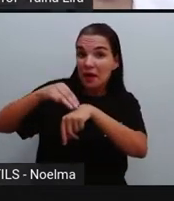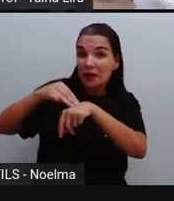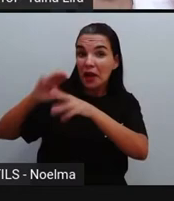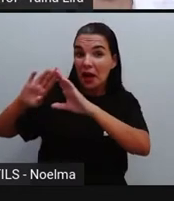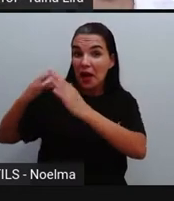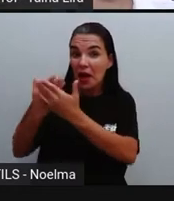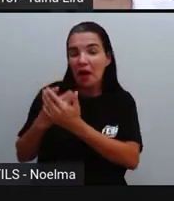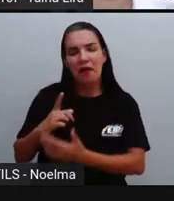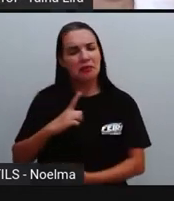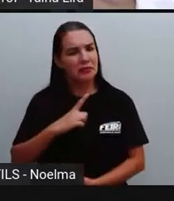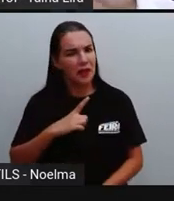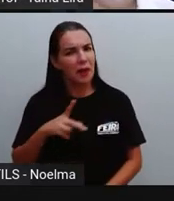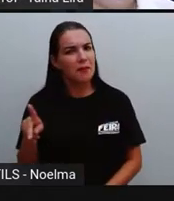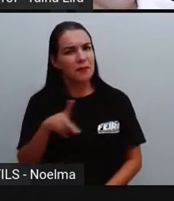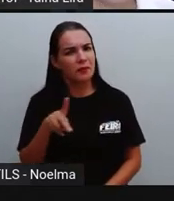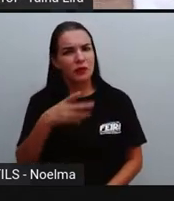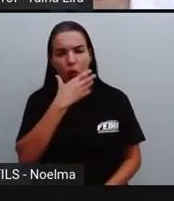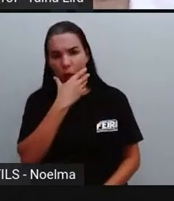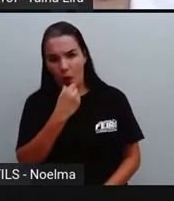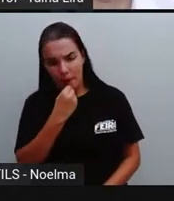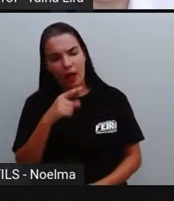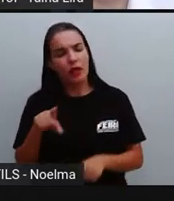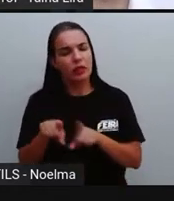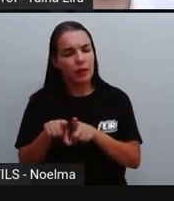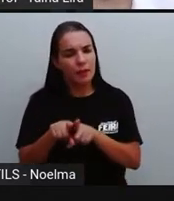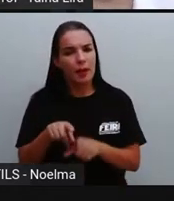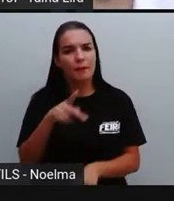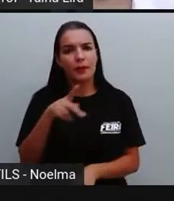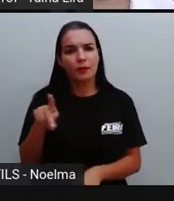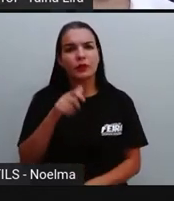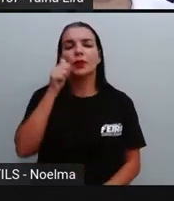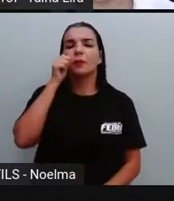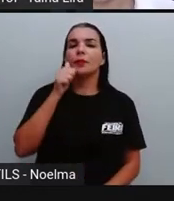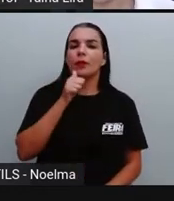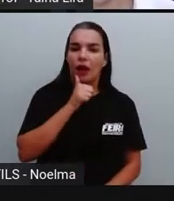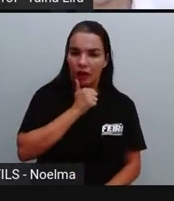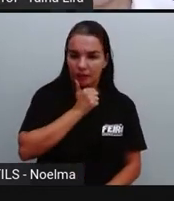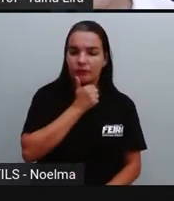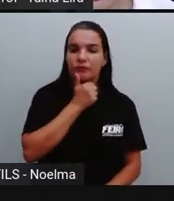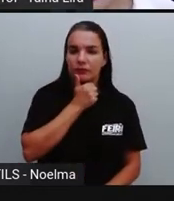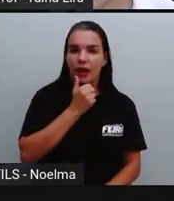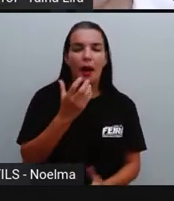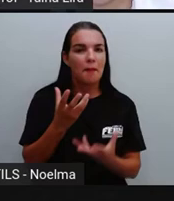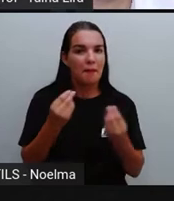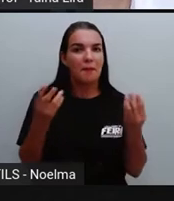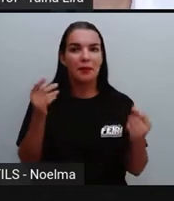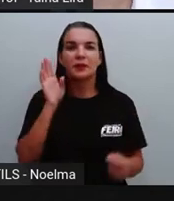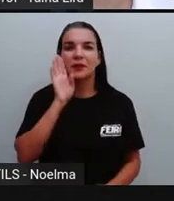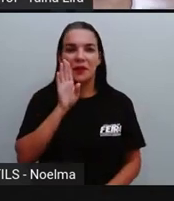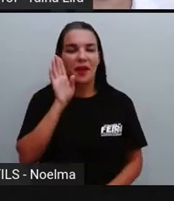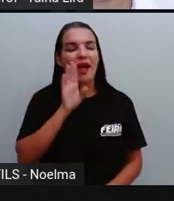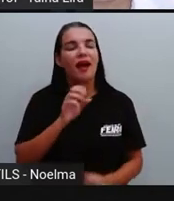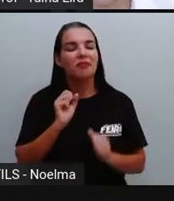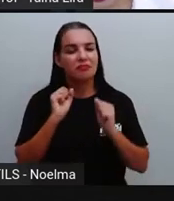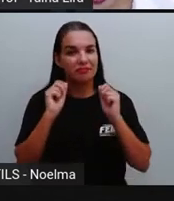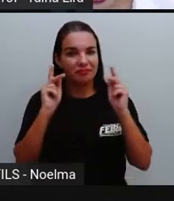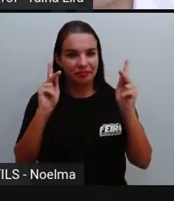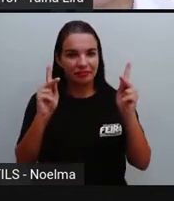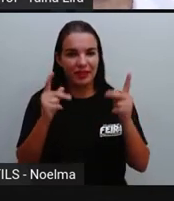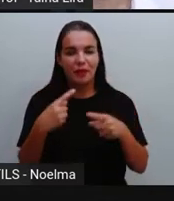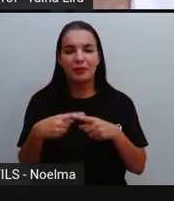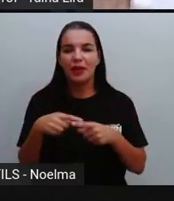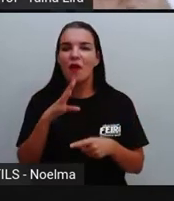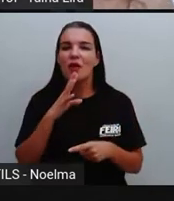Santana, nós temos aí professores e professoras, né? Que é muito legal, porque a gente conhece um monte de gente